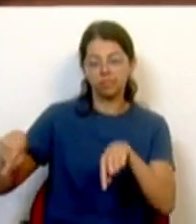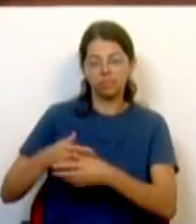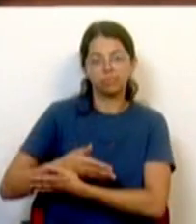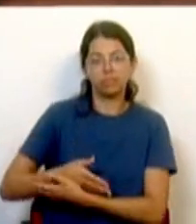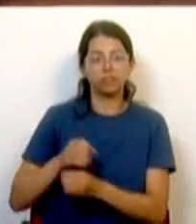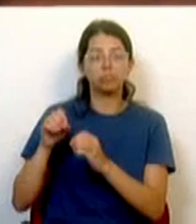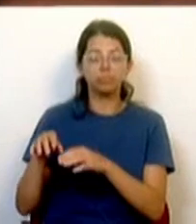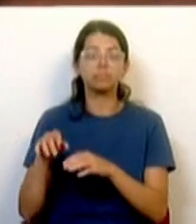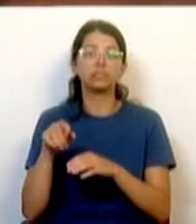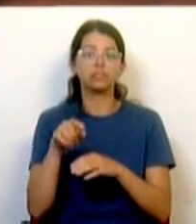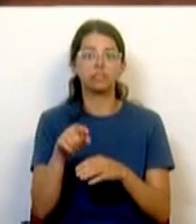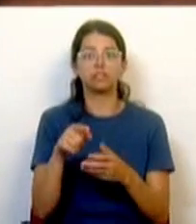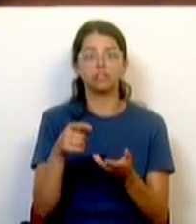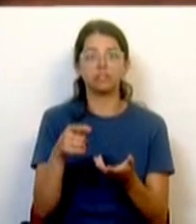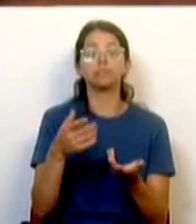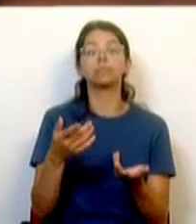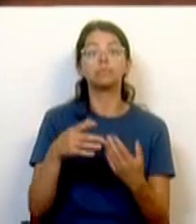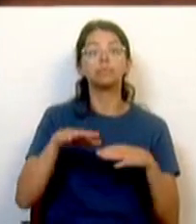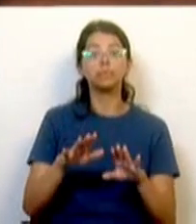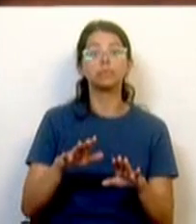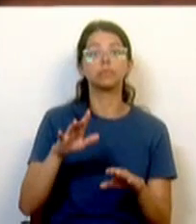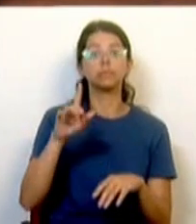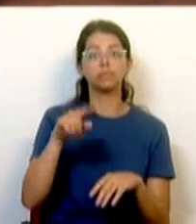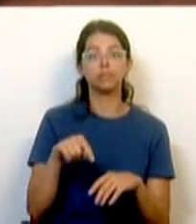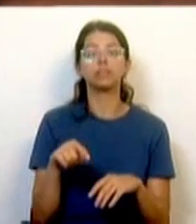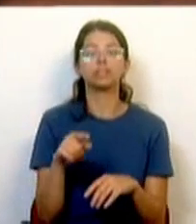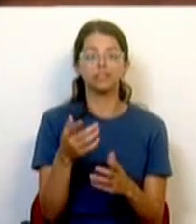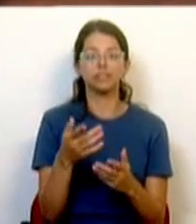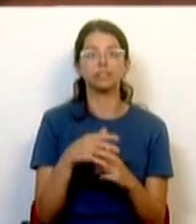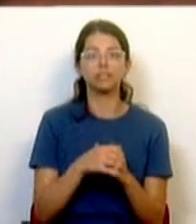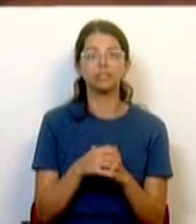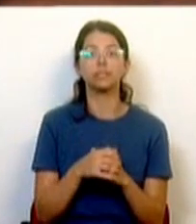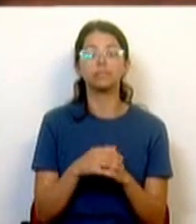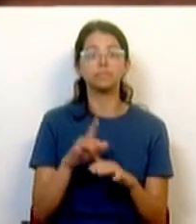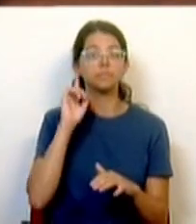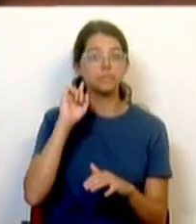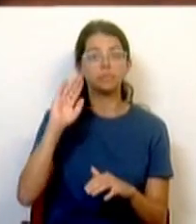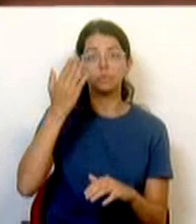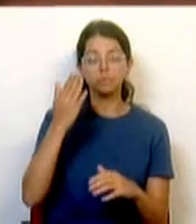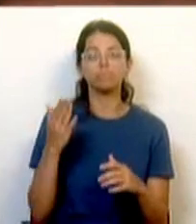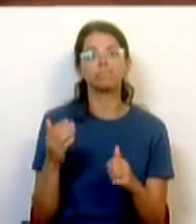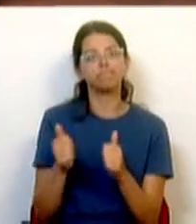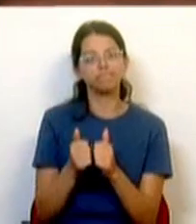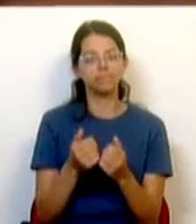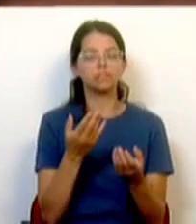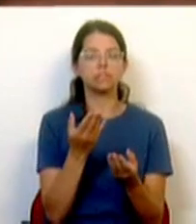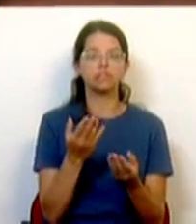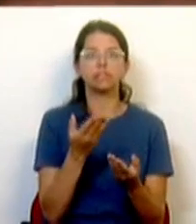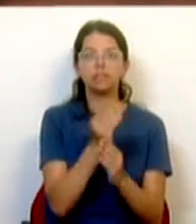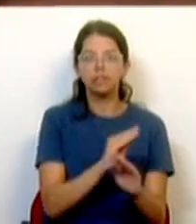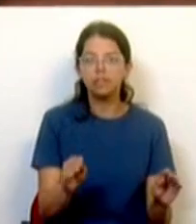qualidade de resposta, mas também porque acreditamos que é fundamental o acompanhamento das crianças